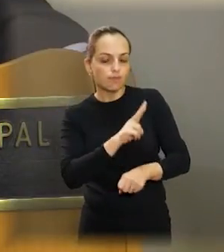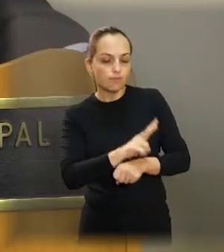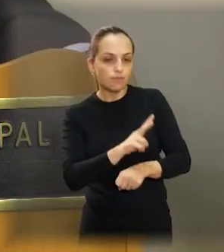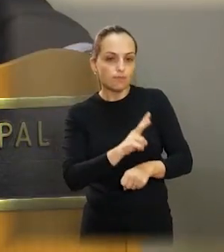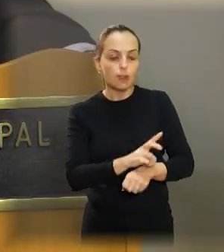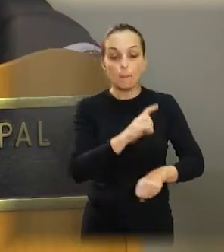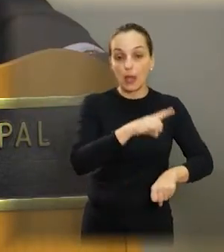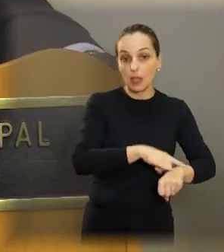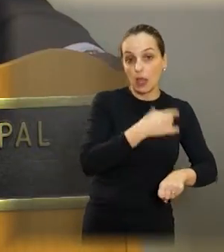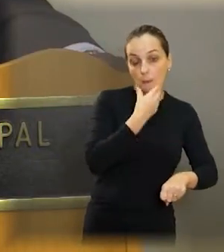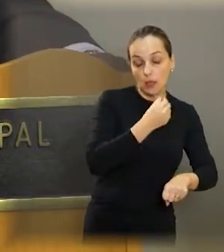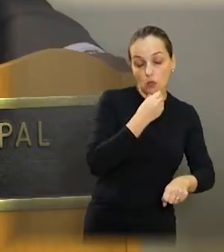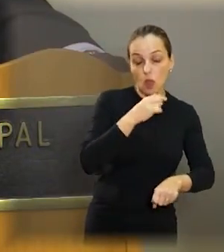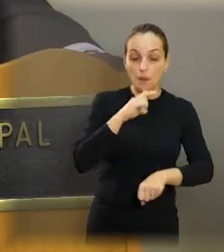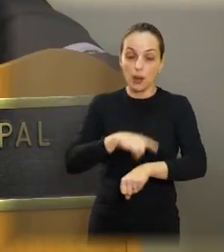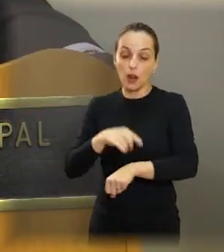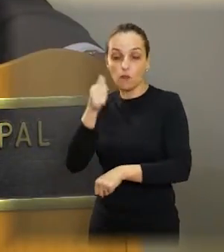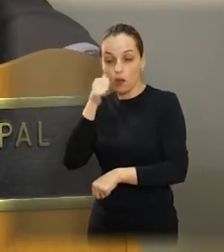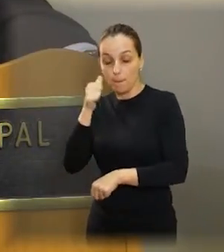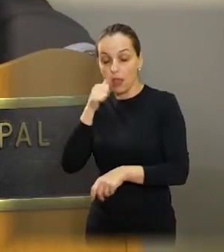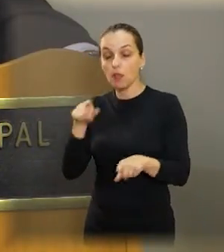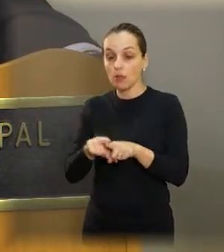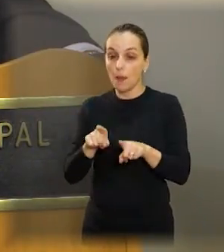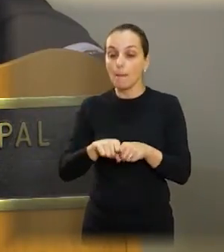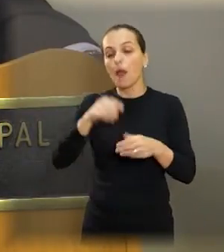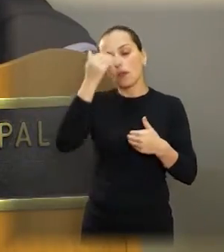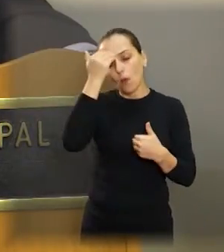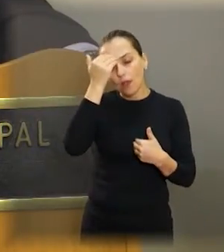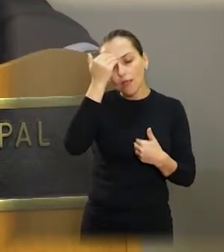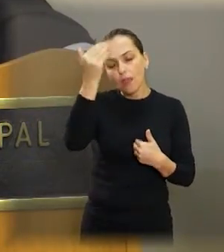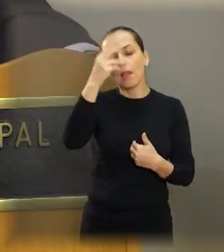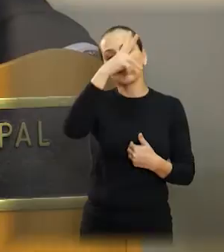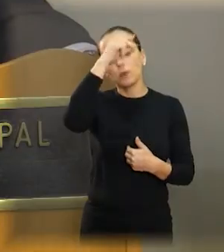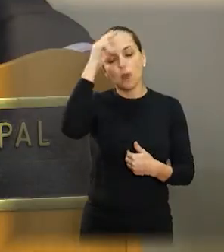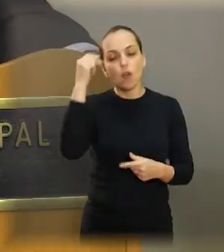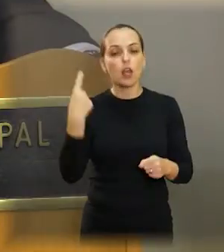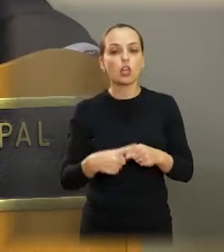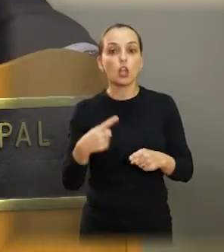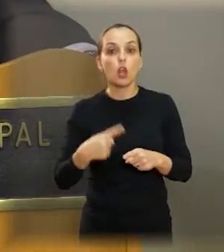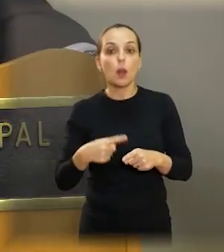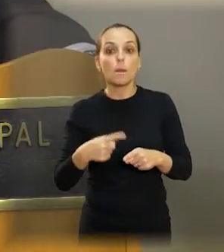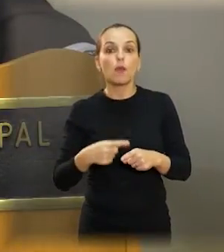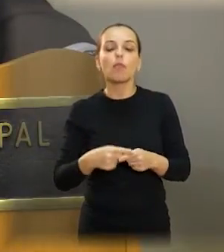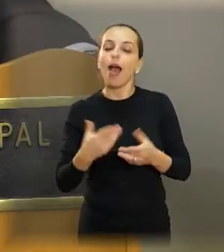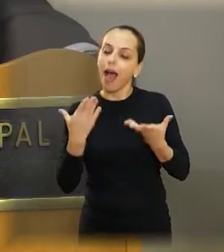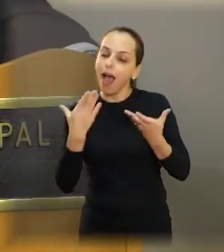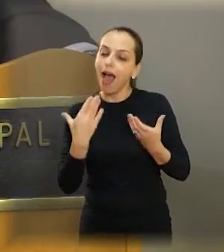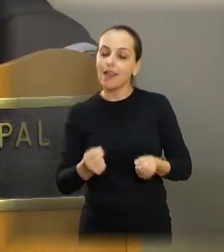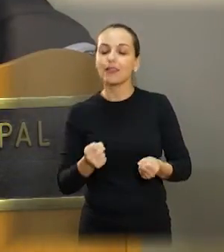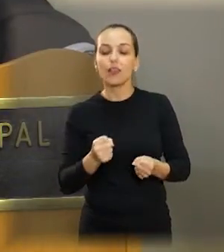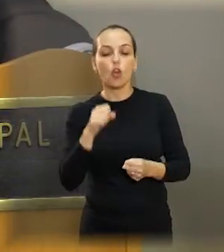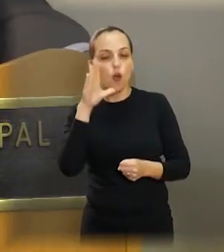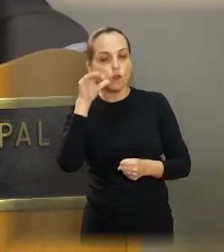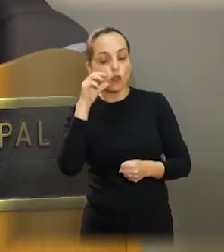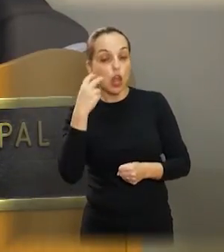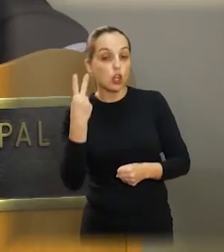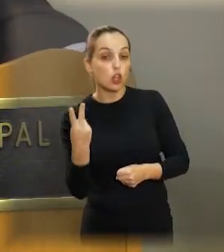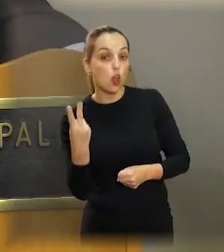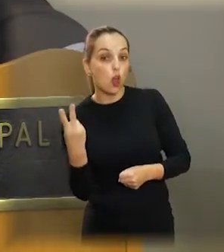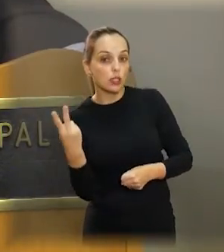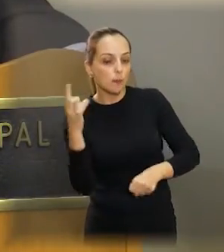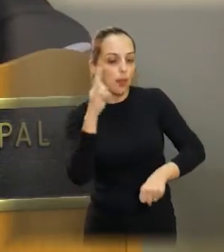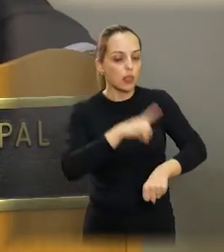Eu fico muito contente com essa indicação e agradecendo aos prefeitos Edinho Silva pela iniciativa de ter colocado essas duas pessoas lá para tomar conta desses banheiros.